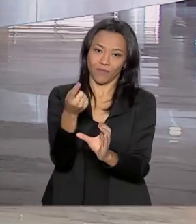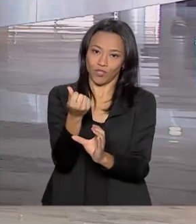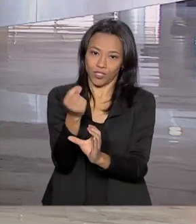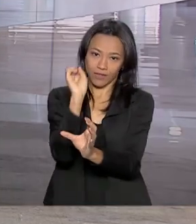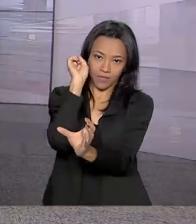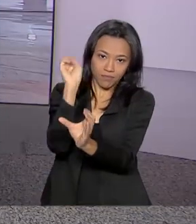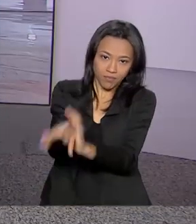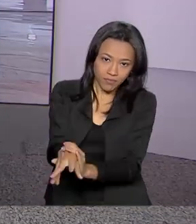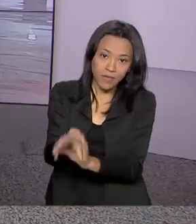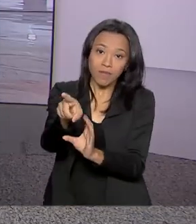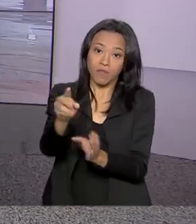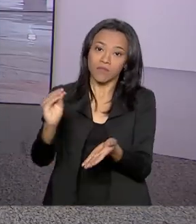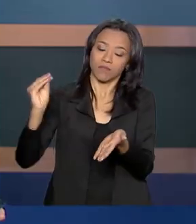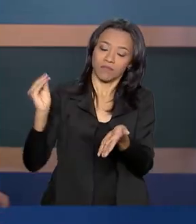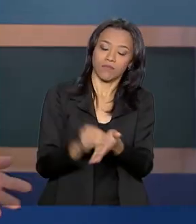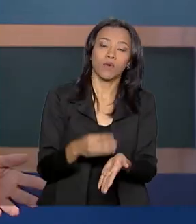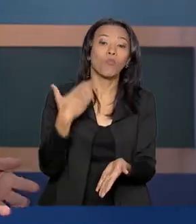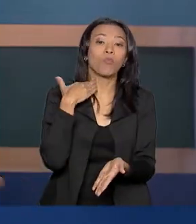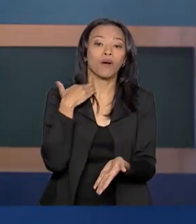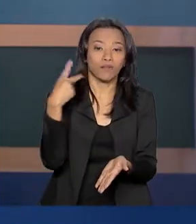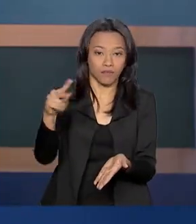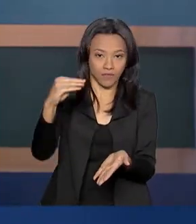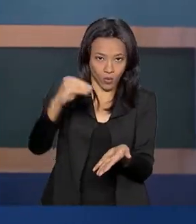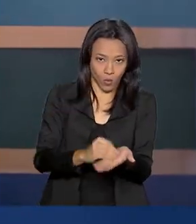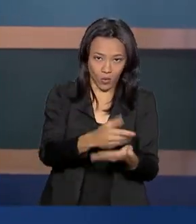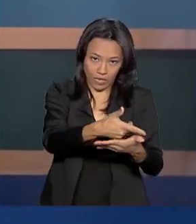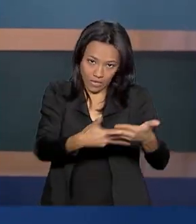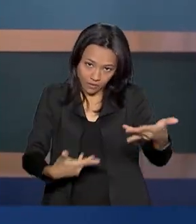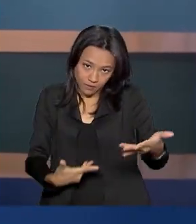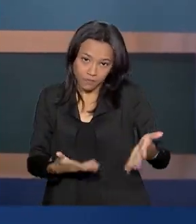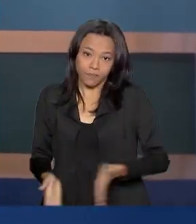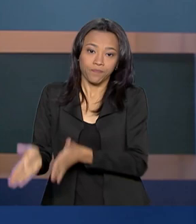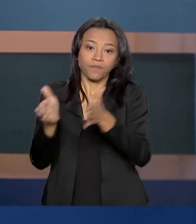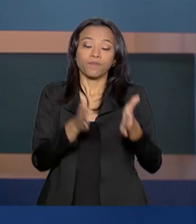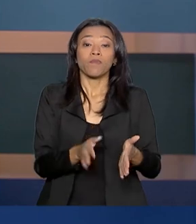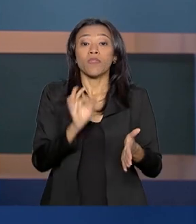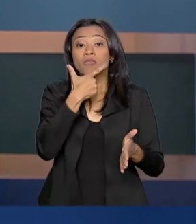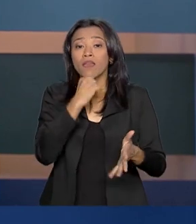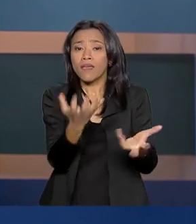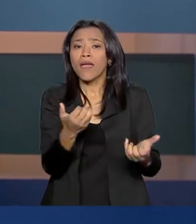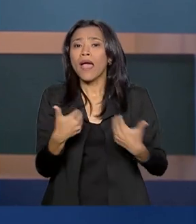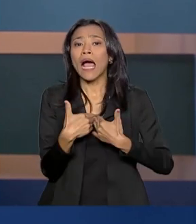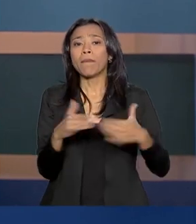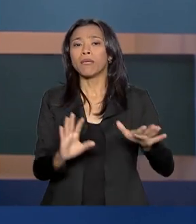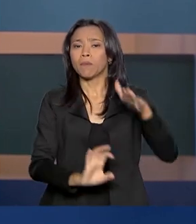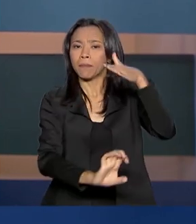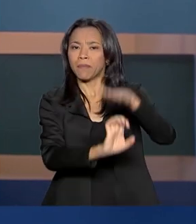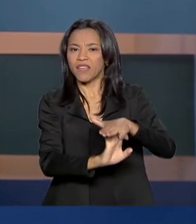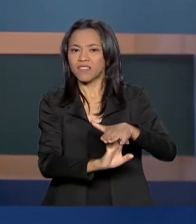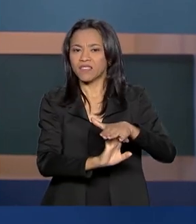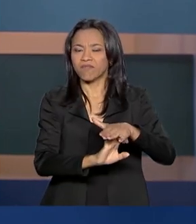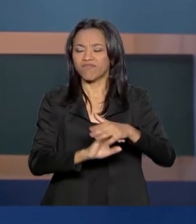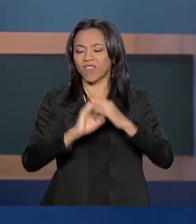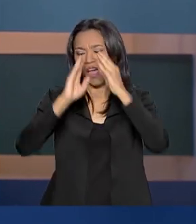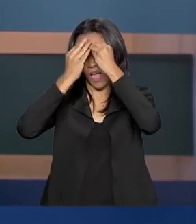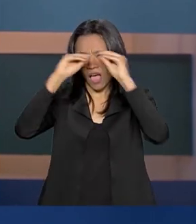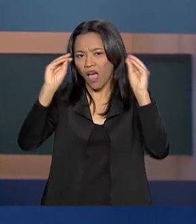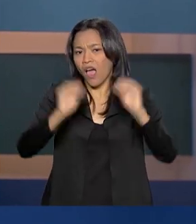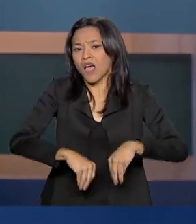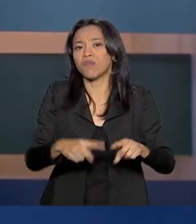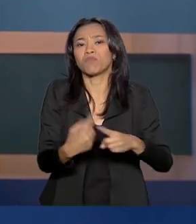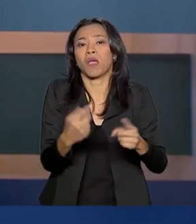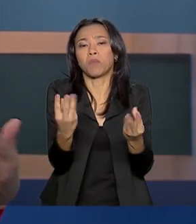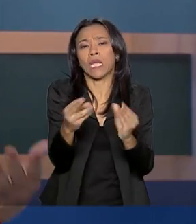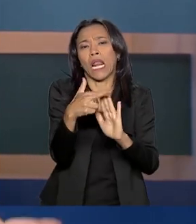Carla. Obrigada, Luciana. Na hora de abrir um negócio, muita gente desiste por causa da burocracia. Mas uma parceria